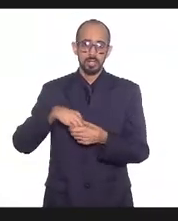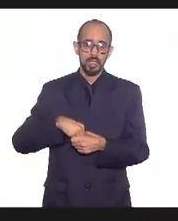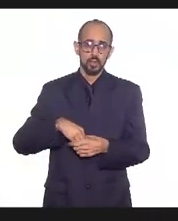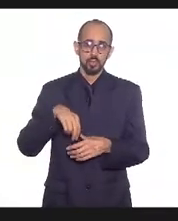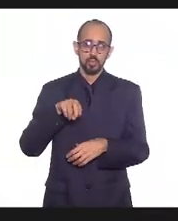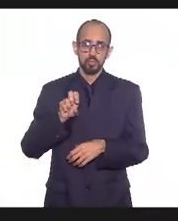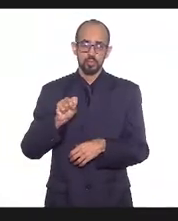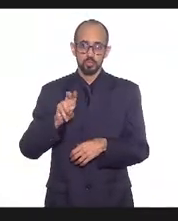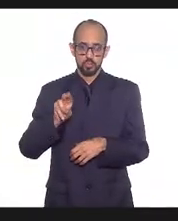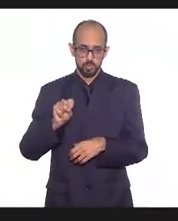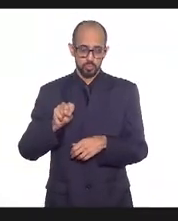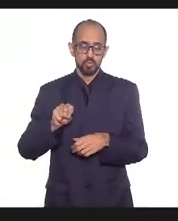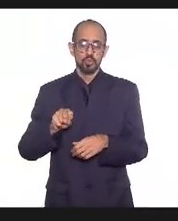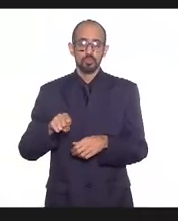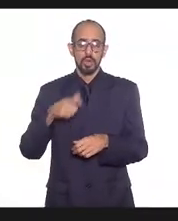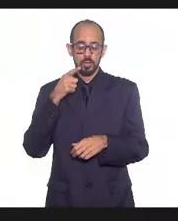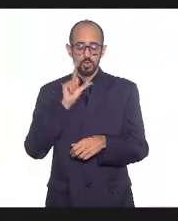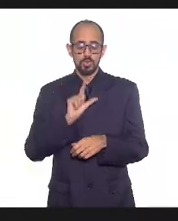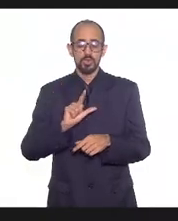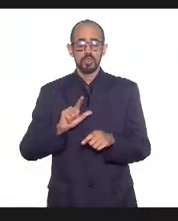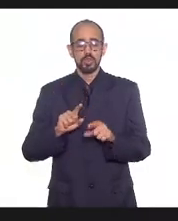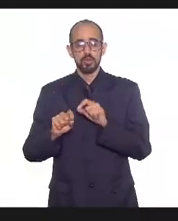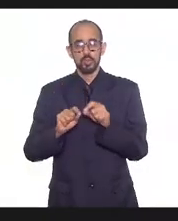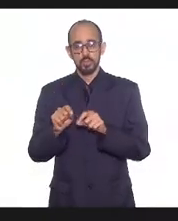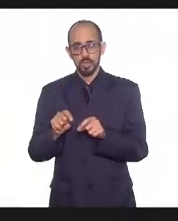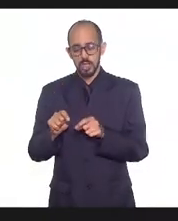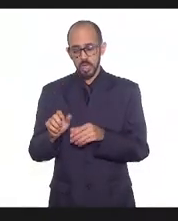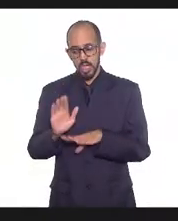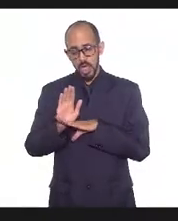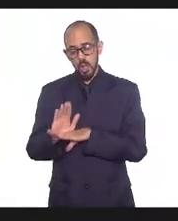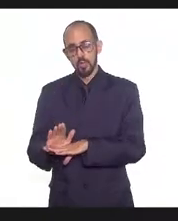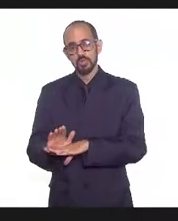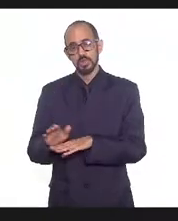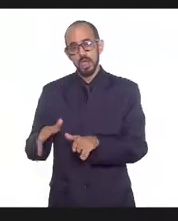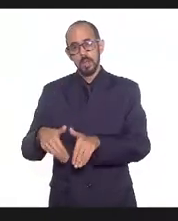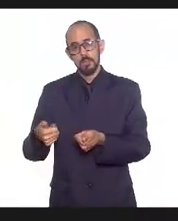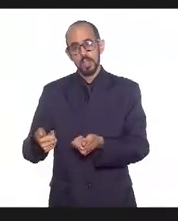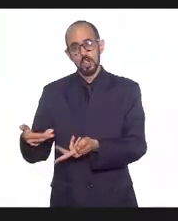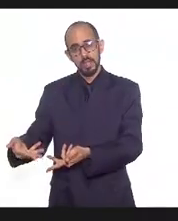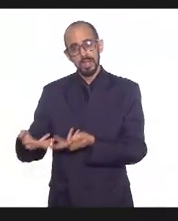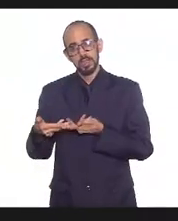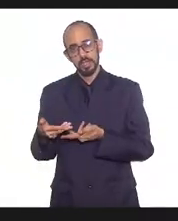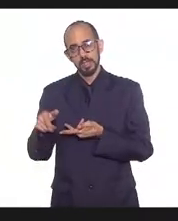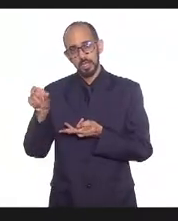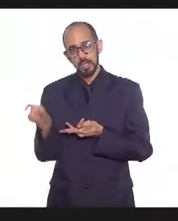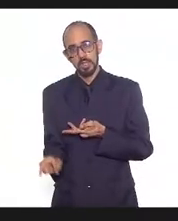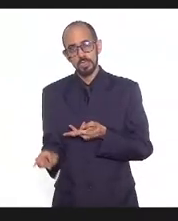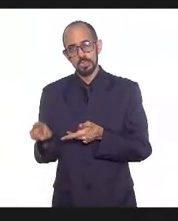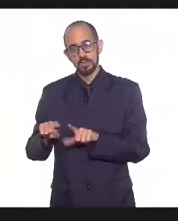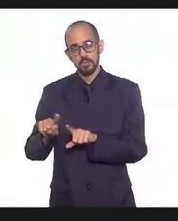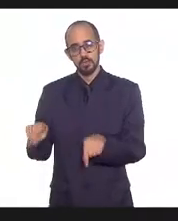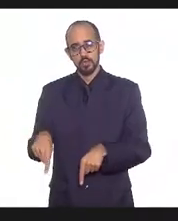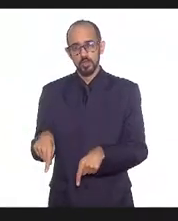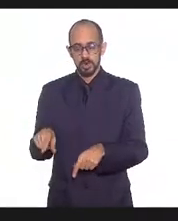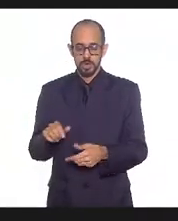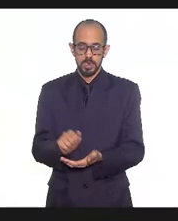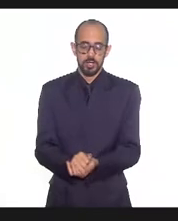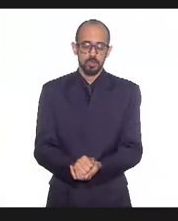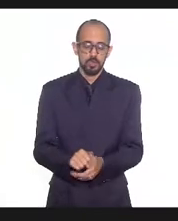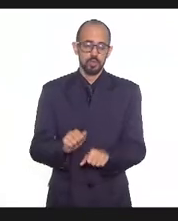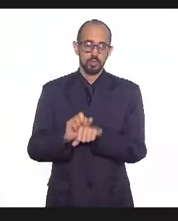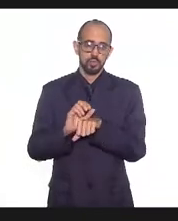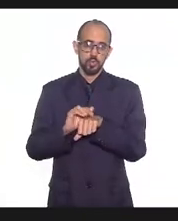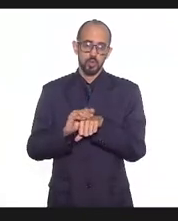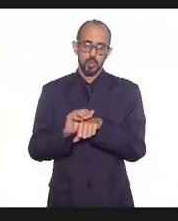poder servir melhor e atender melhor essa especificidade e esse adoecimento pela covid